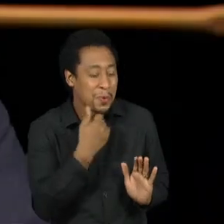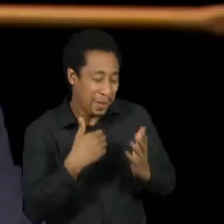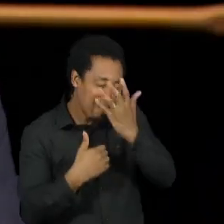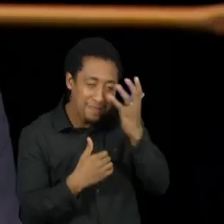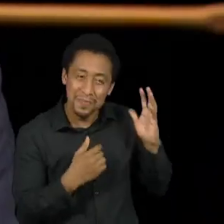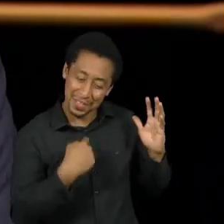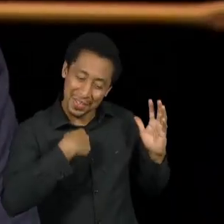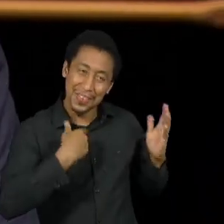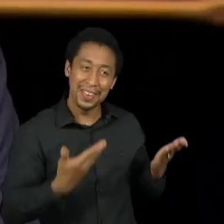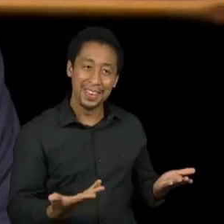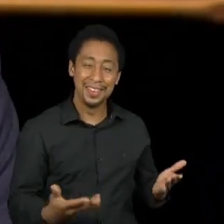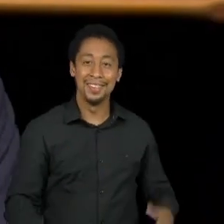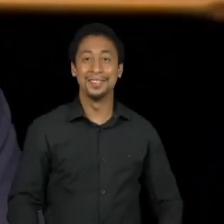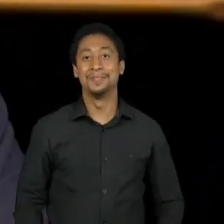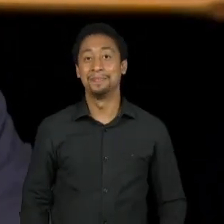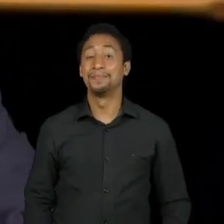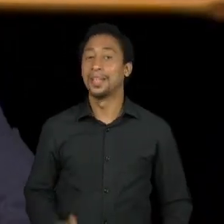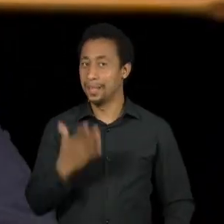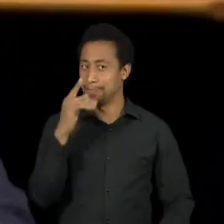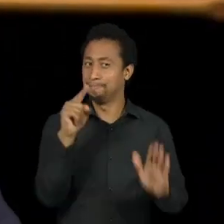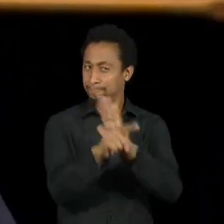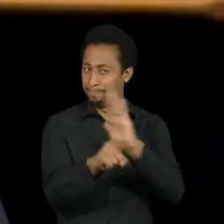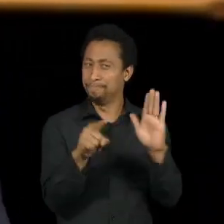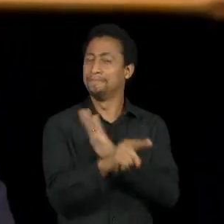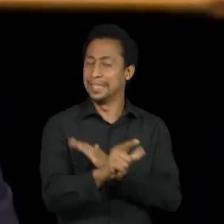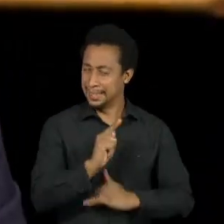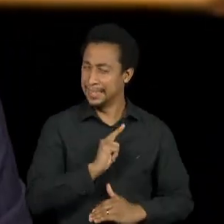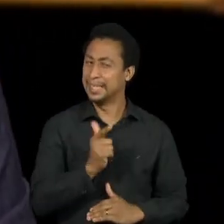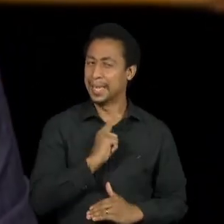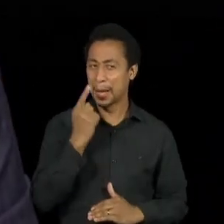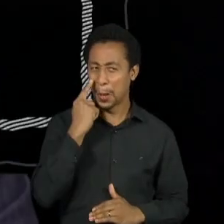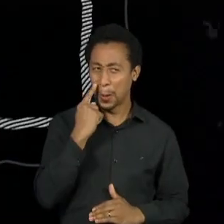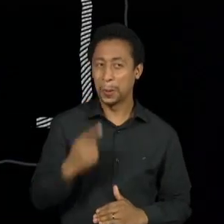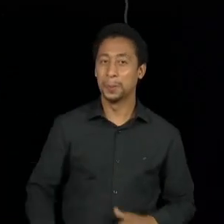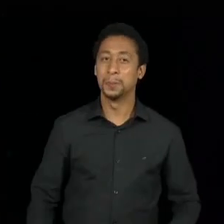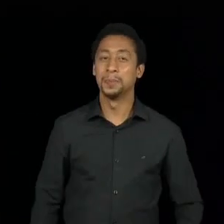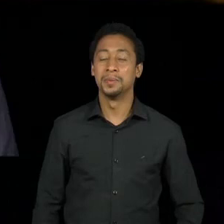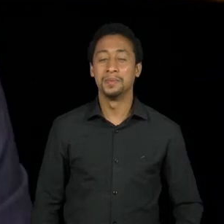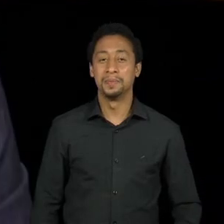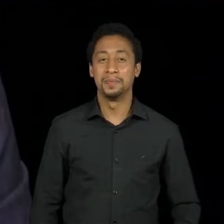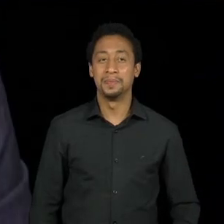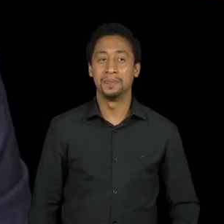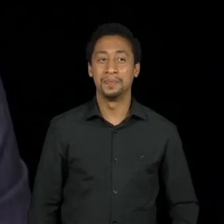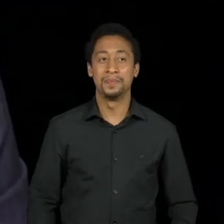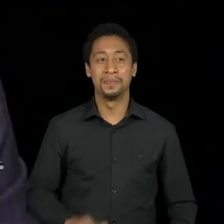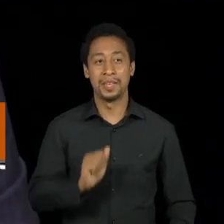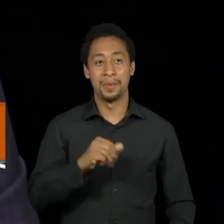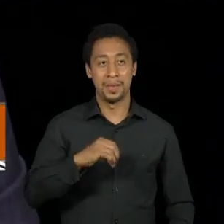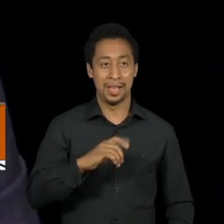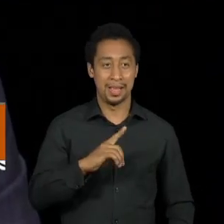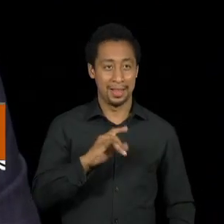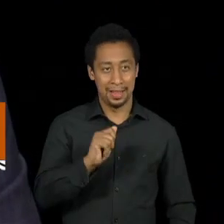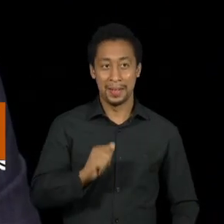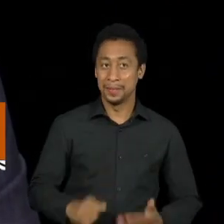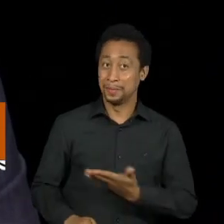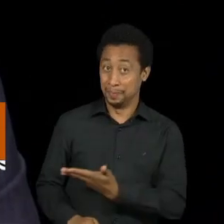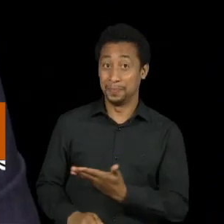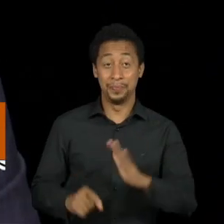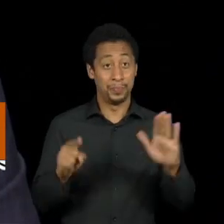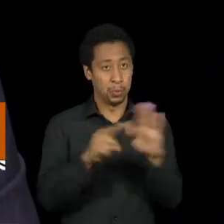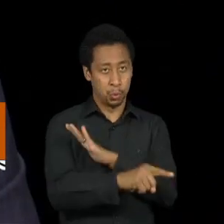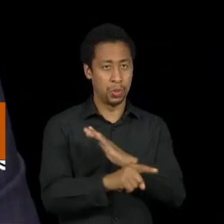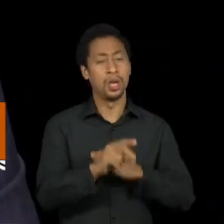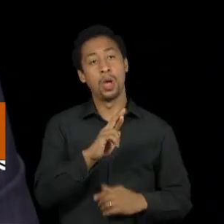E tem muita gente querendo fazer pergunta pra você aqui, já no começo, olha aqui. Amanda Coelho, Rosi, qual